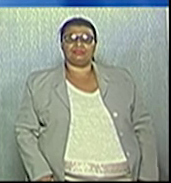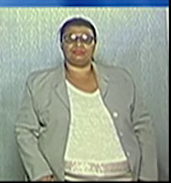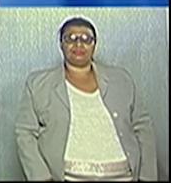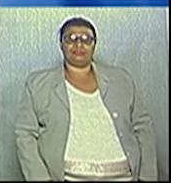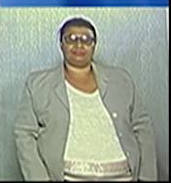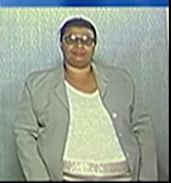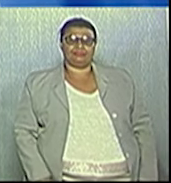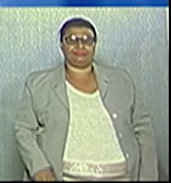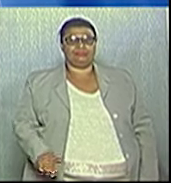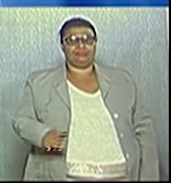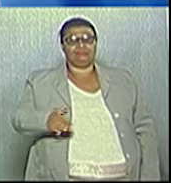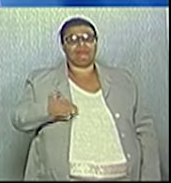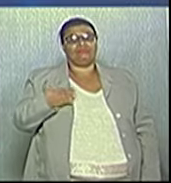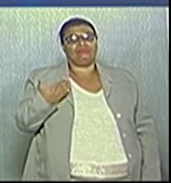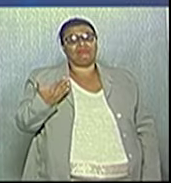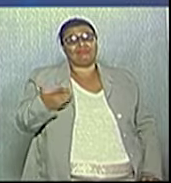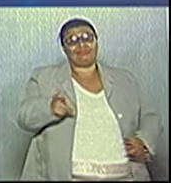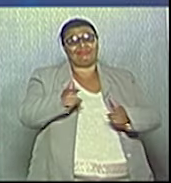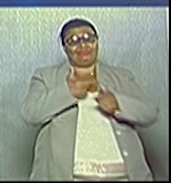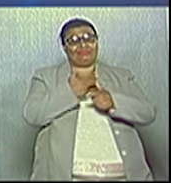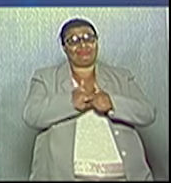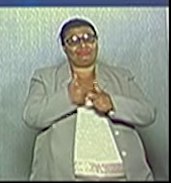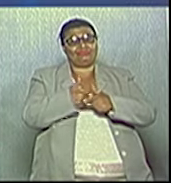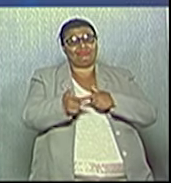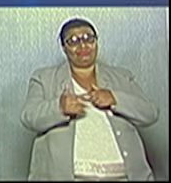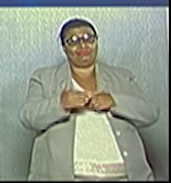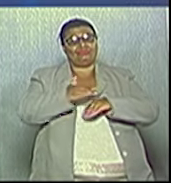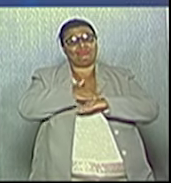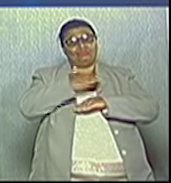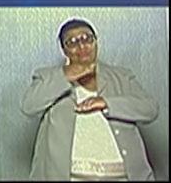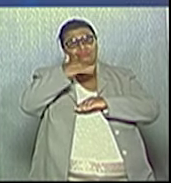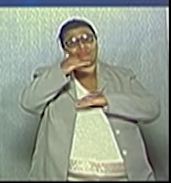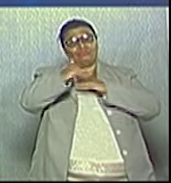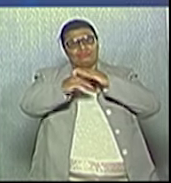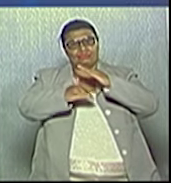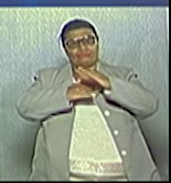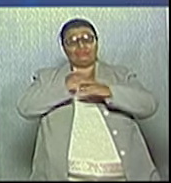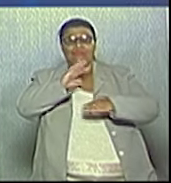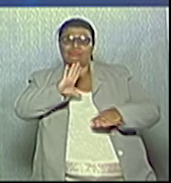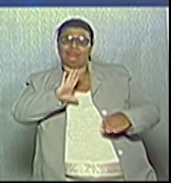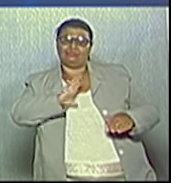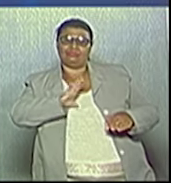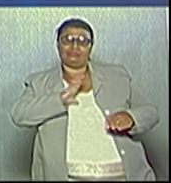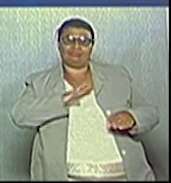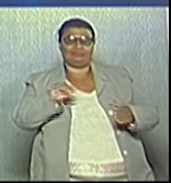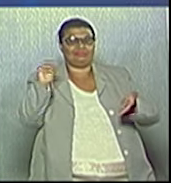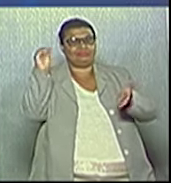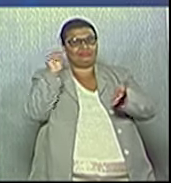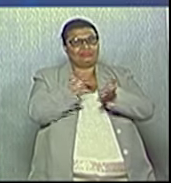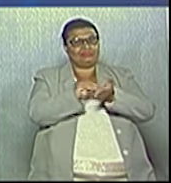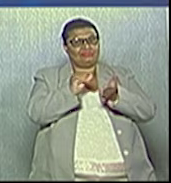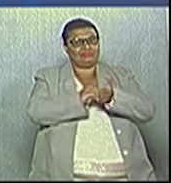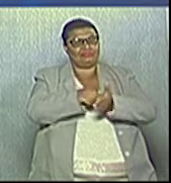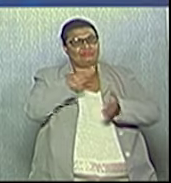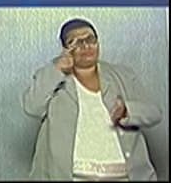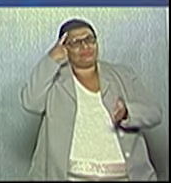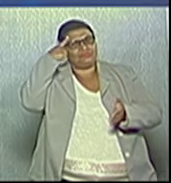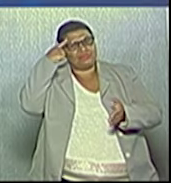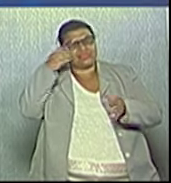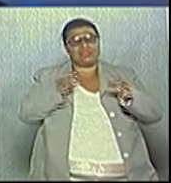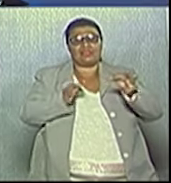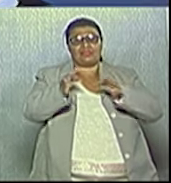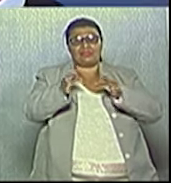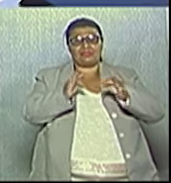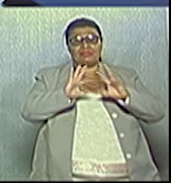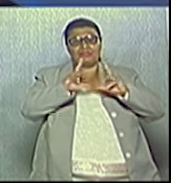Guedes. Bom, um dos grandes problemas que nós vemos na questão do desenvolvimento econômico da cidade é a falta de um plano municipal de desenvolvimento econômico.